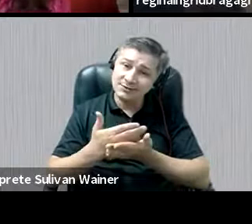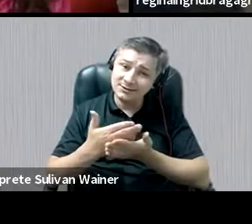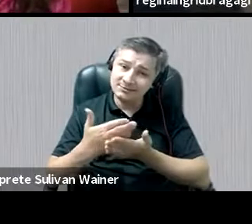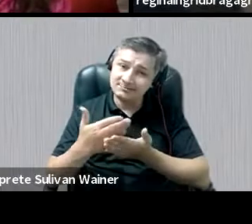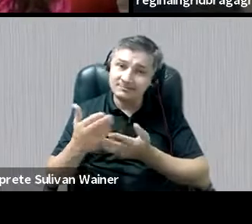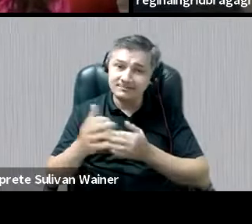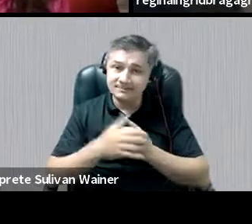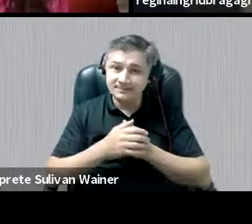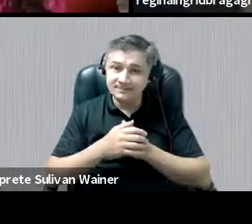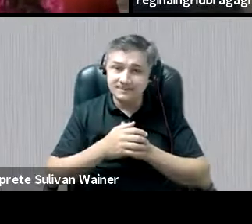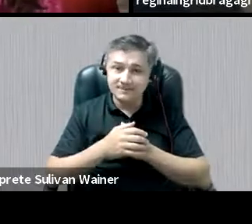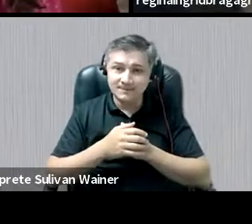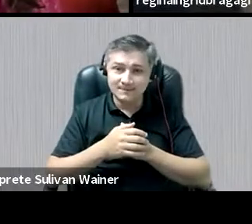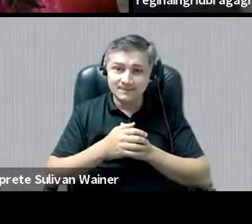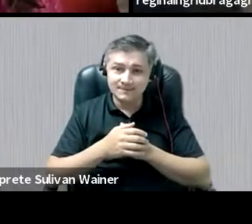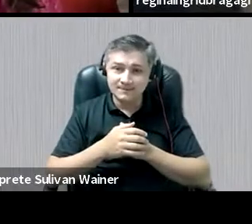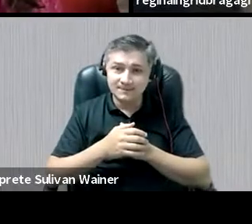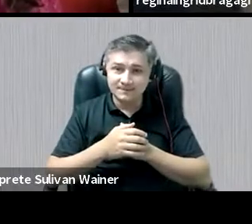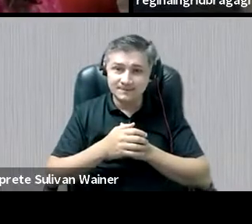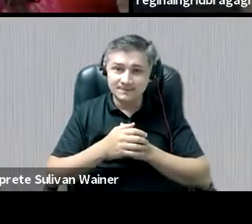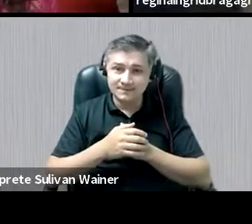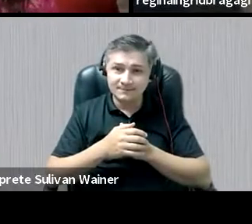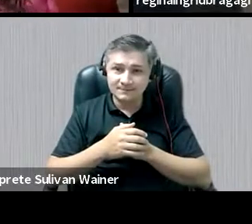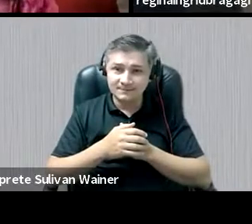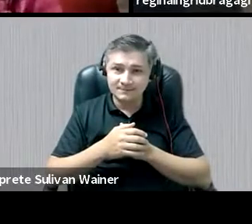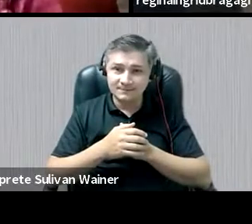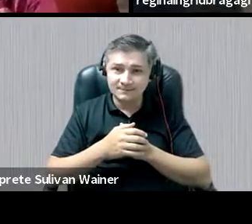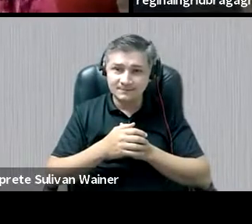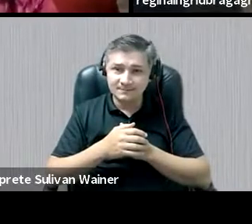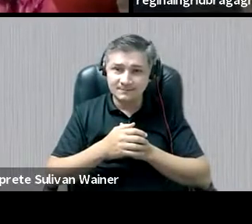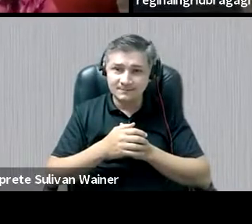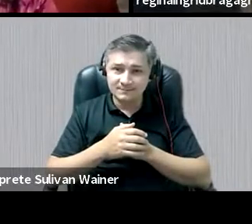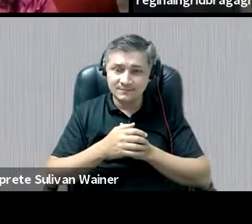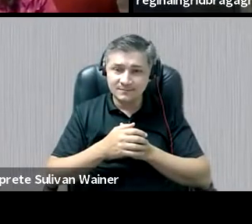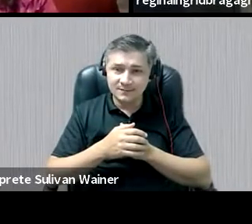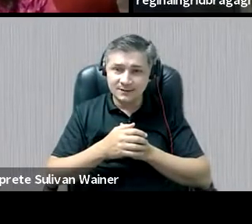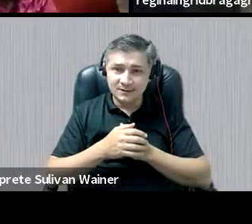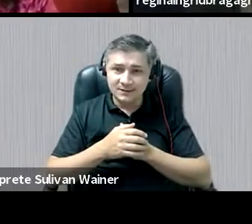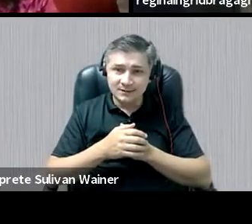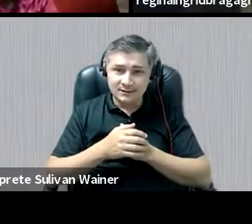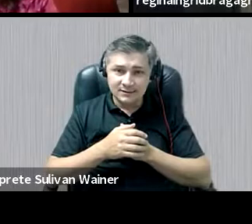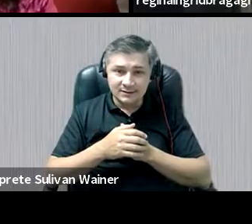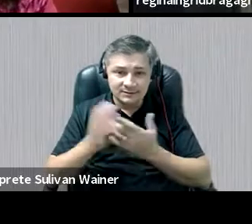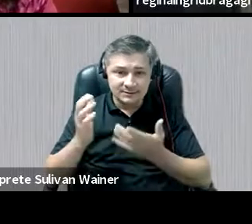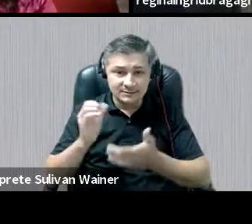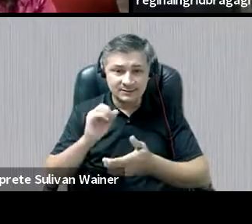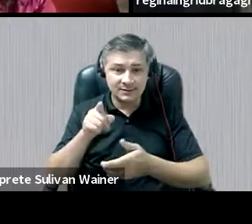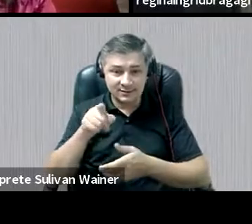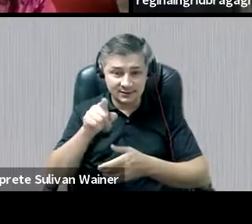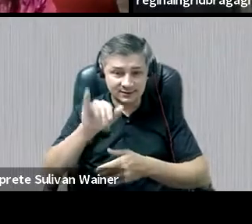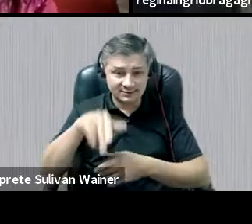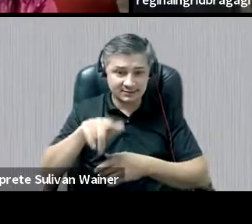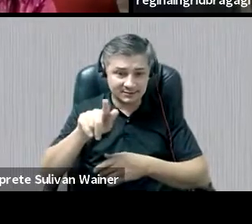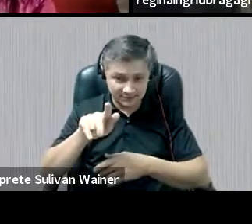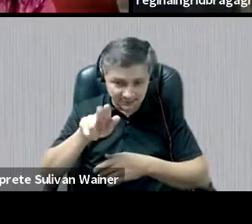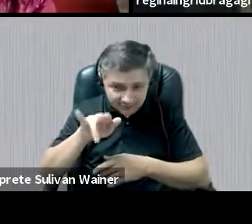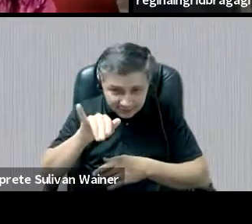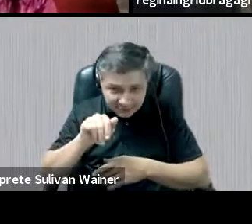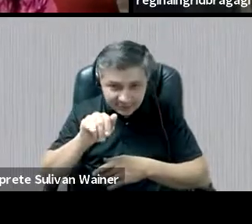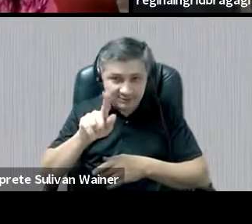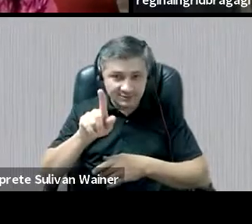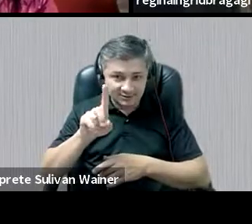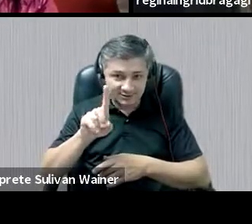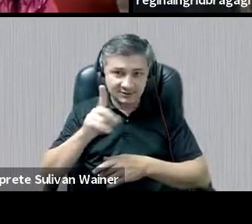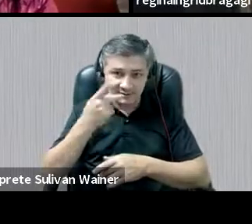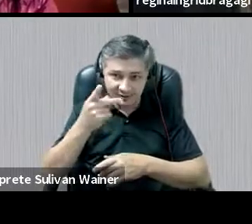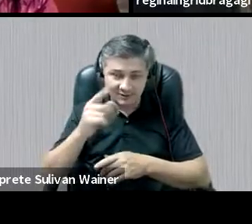até enquanto, nossa, acho que enquanto Ingrid falava, eu até tinha no meu